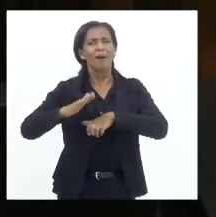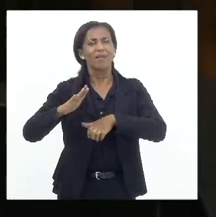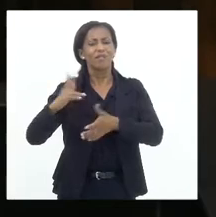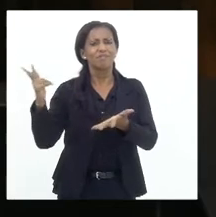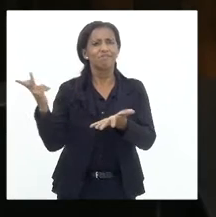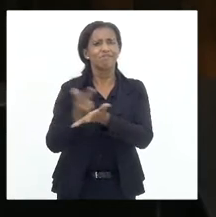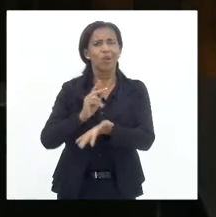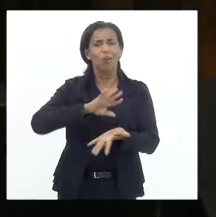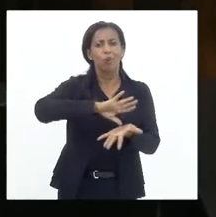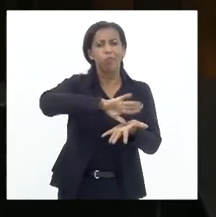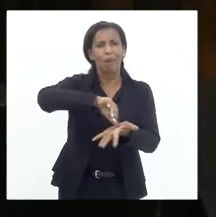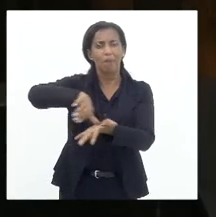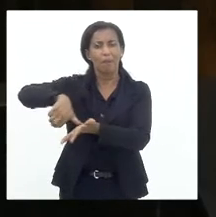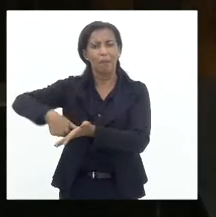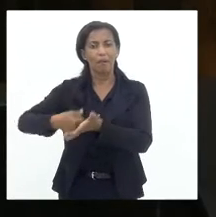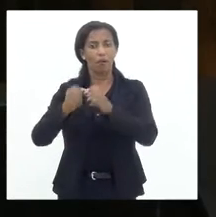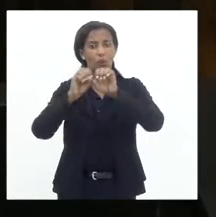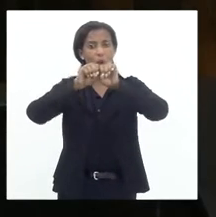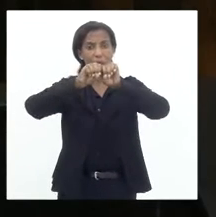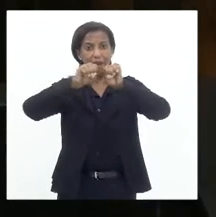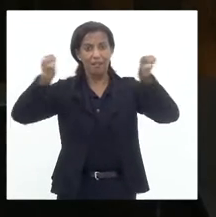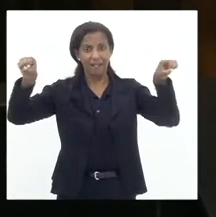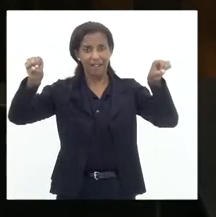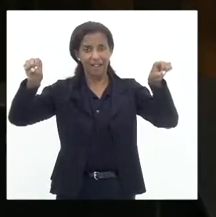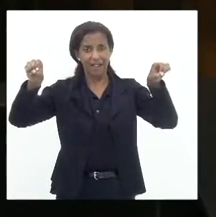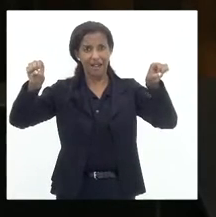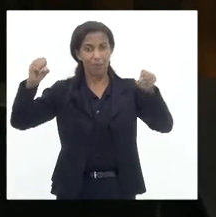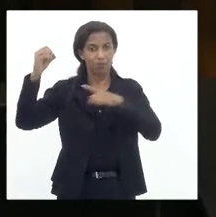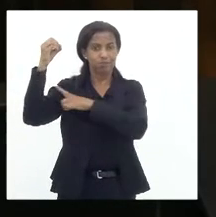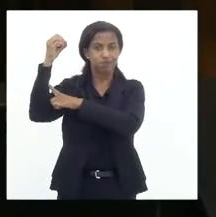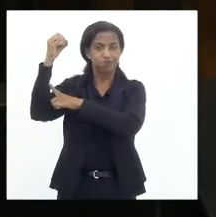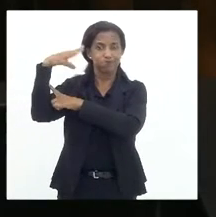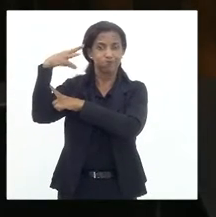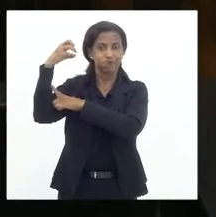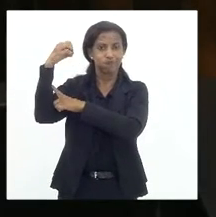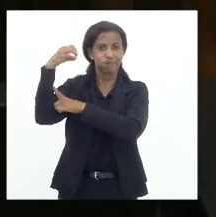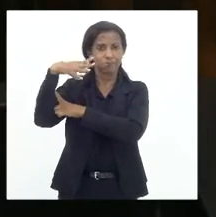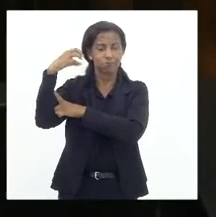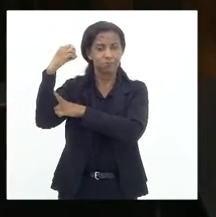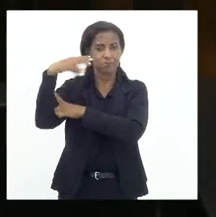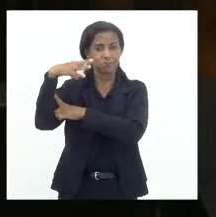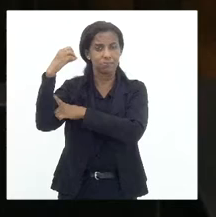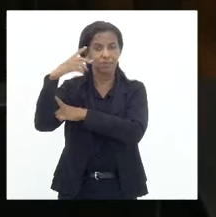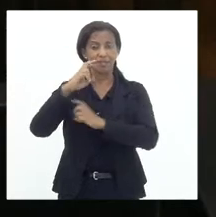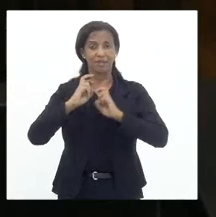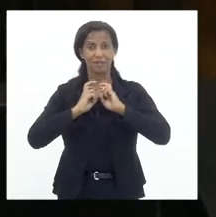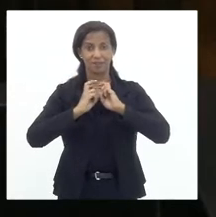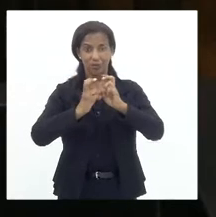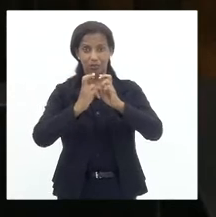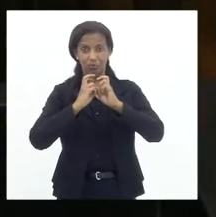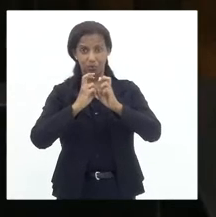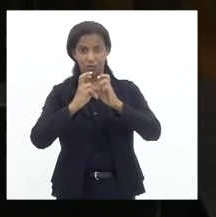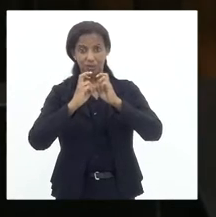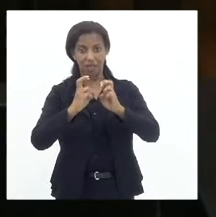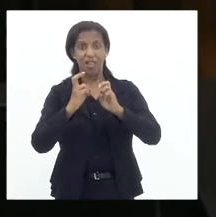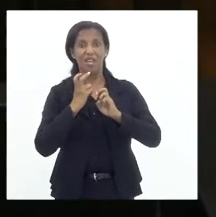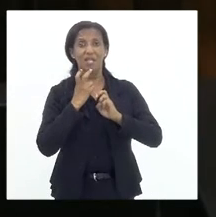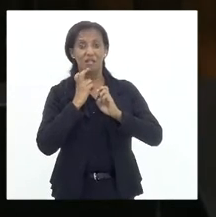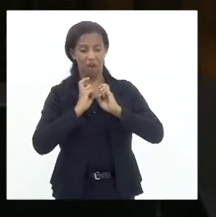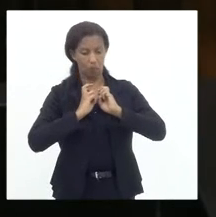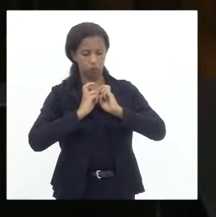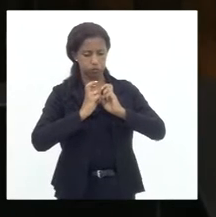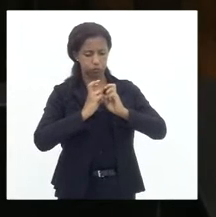e justamente são os cabos da sinalização dos trens, que diz que uma composição deve